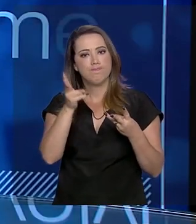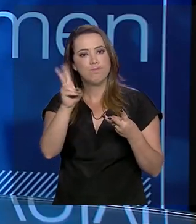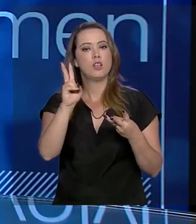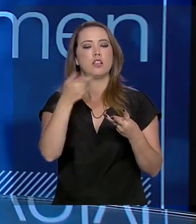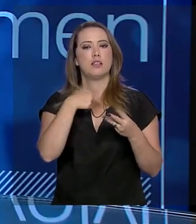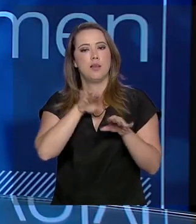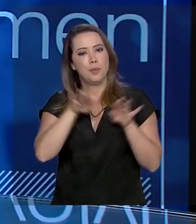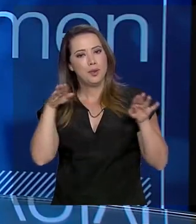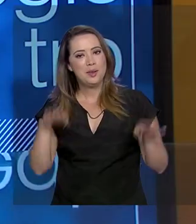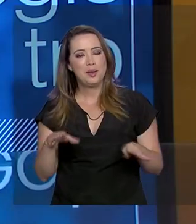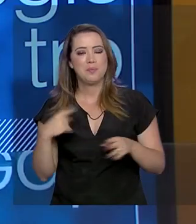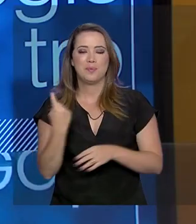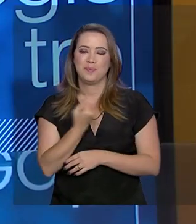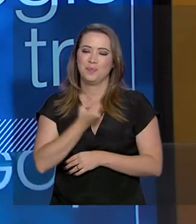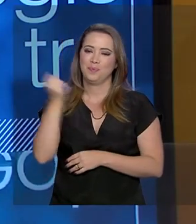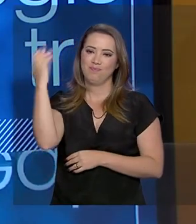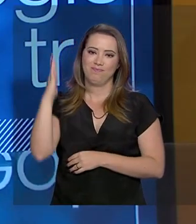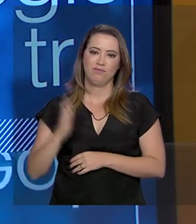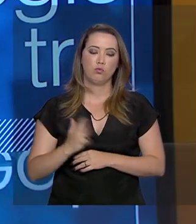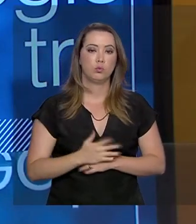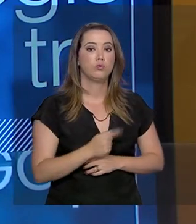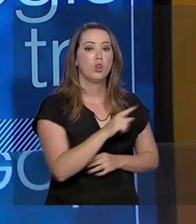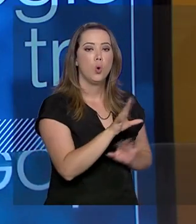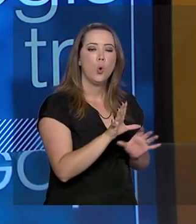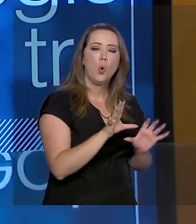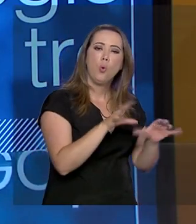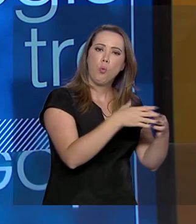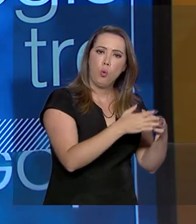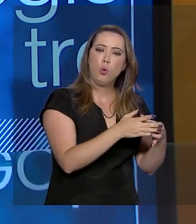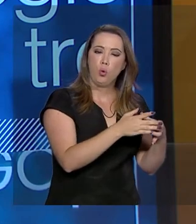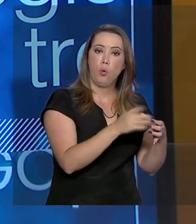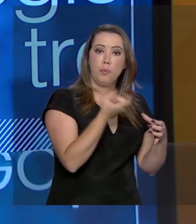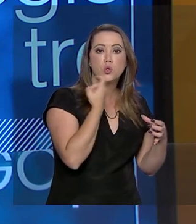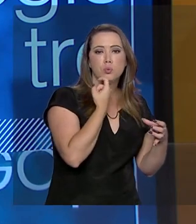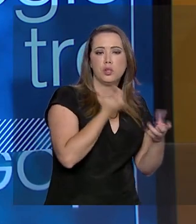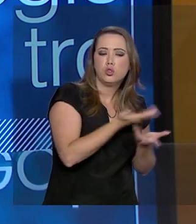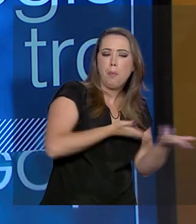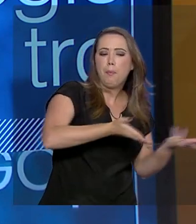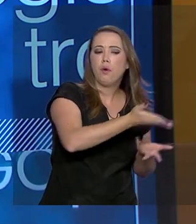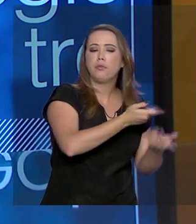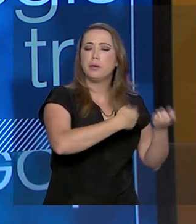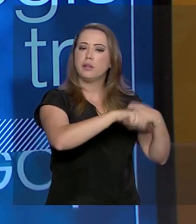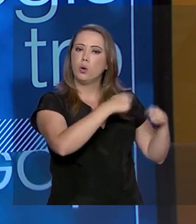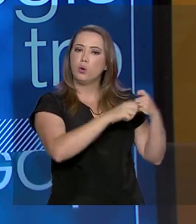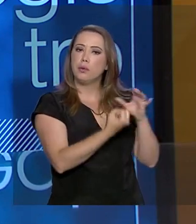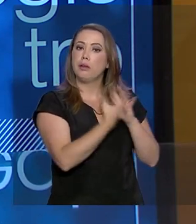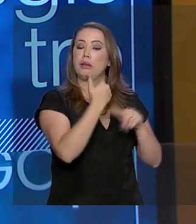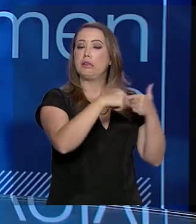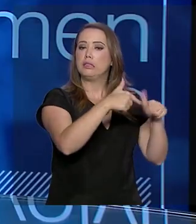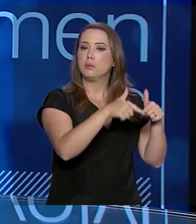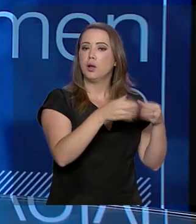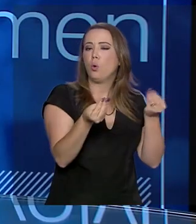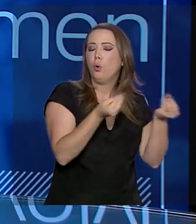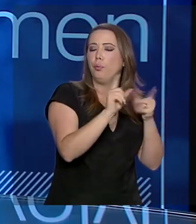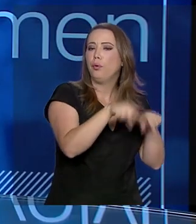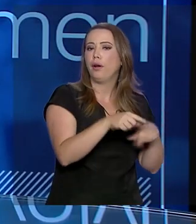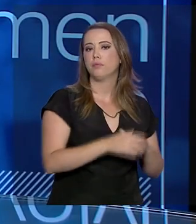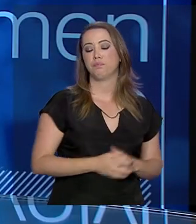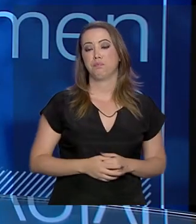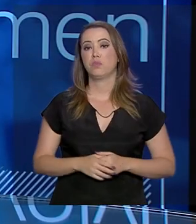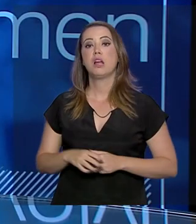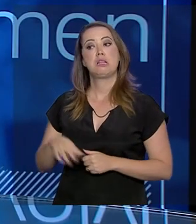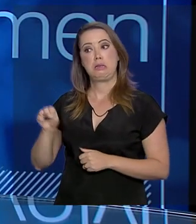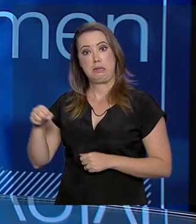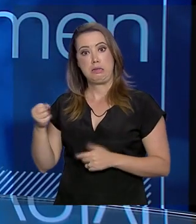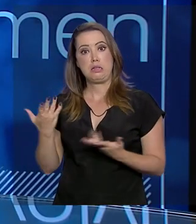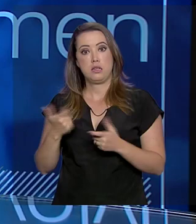brasileiro. E o setor também movimenta muito a economia, gera empregos. Dá um panorama pra gente, secretário. Olha, a cadeia produtiva do